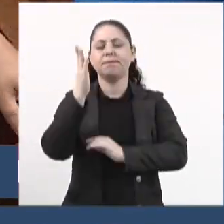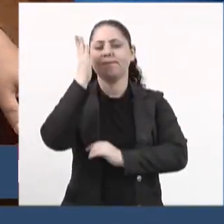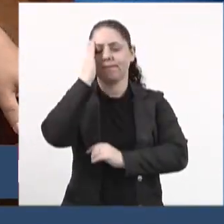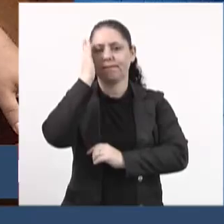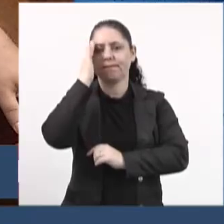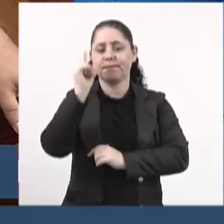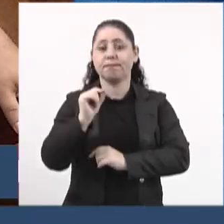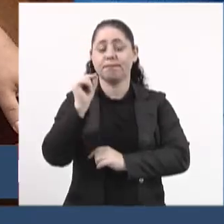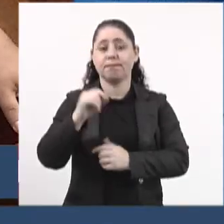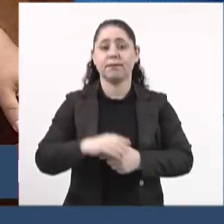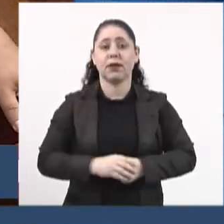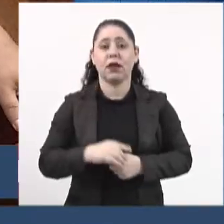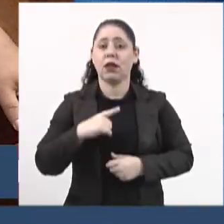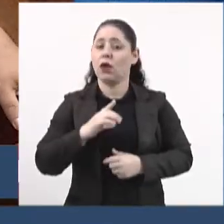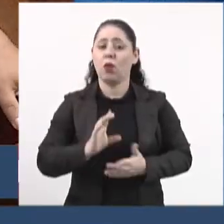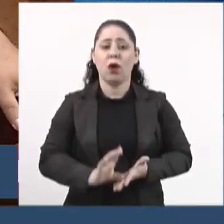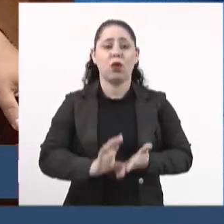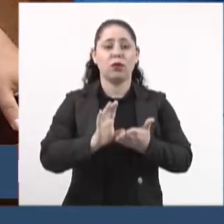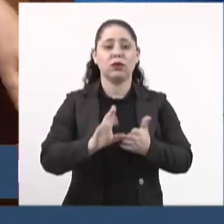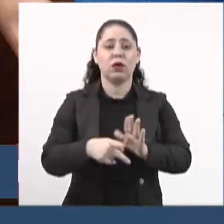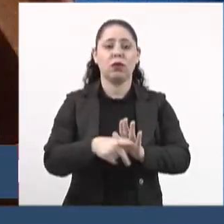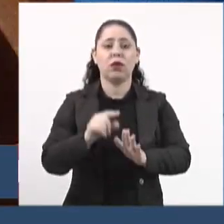que saia uma comissão